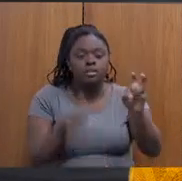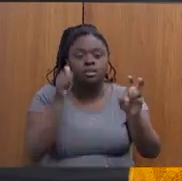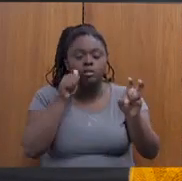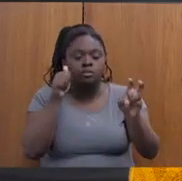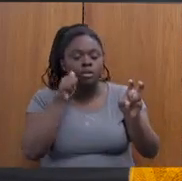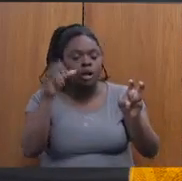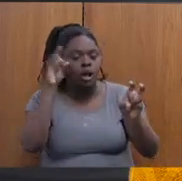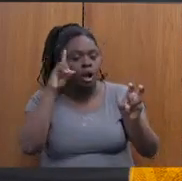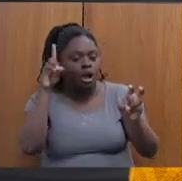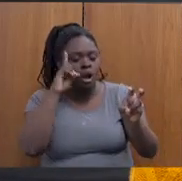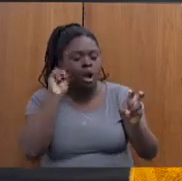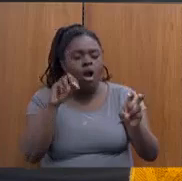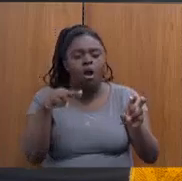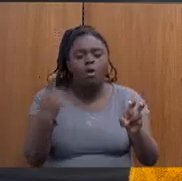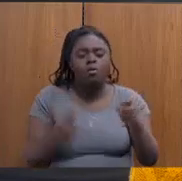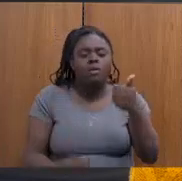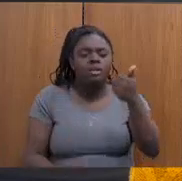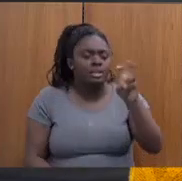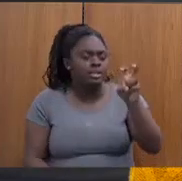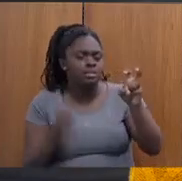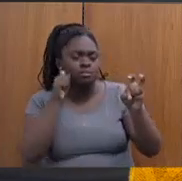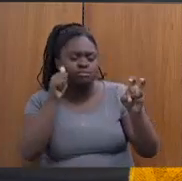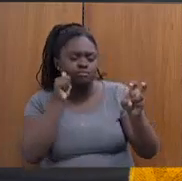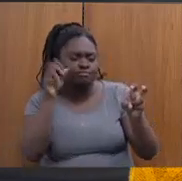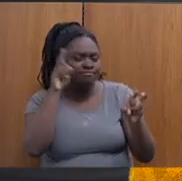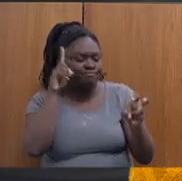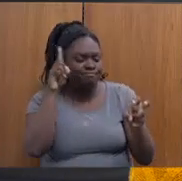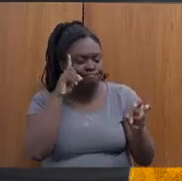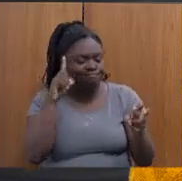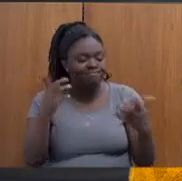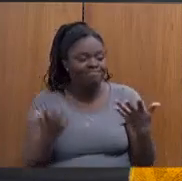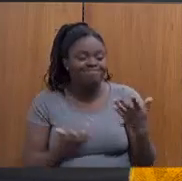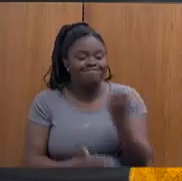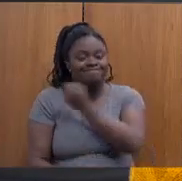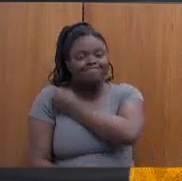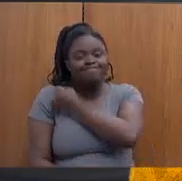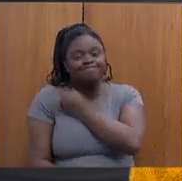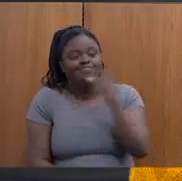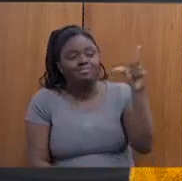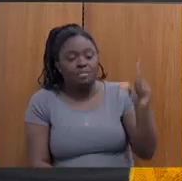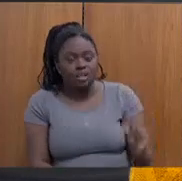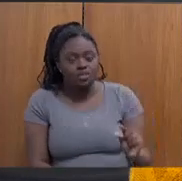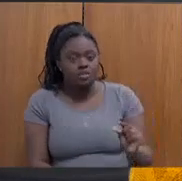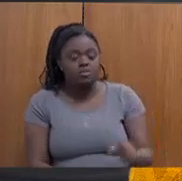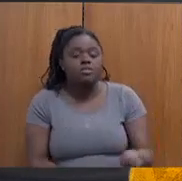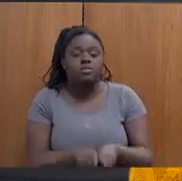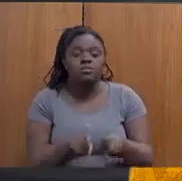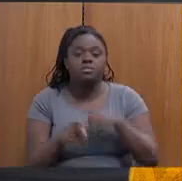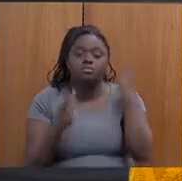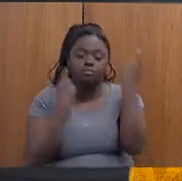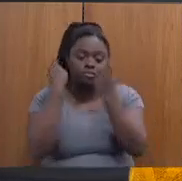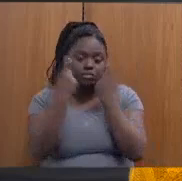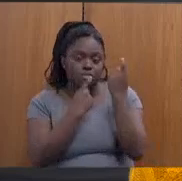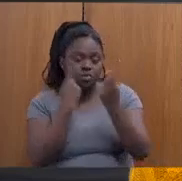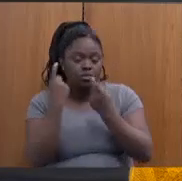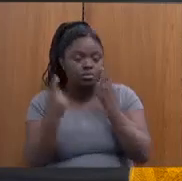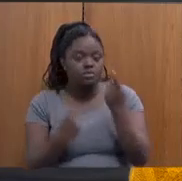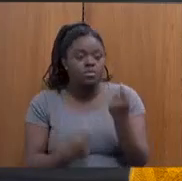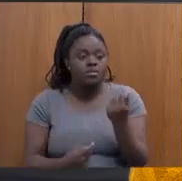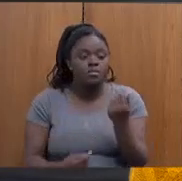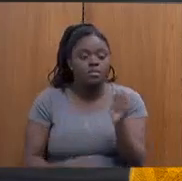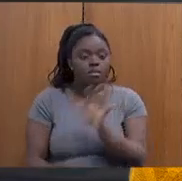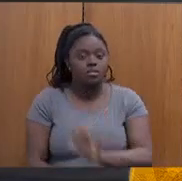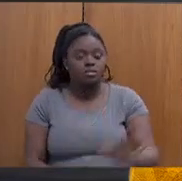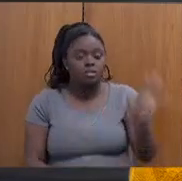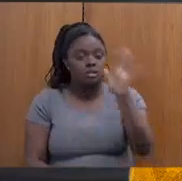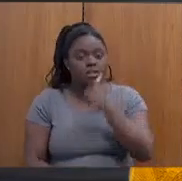dia ou 15 mulheres por dia, são números muito baixos. E me preocupa também o valor geral da assistência, é uma coisa que a gente vai falar